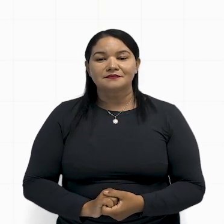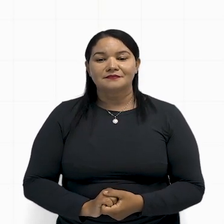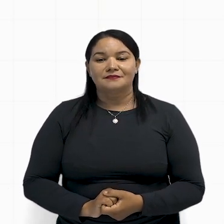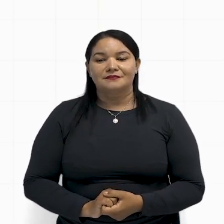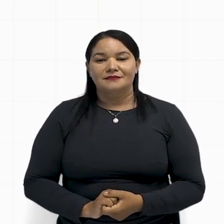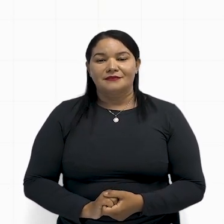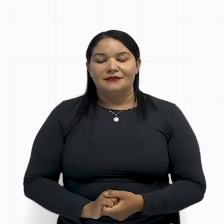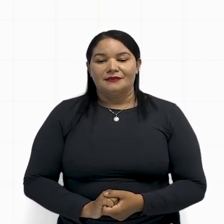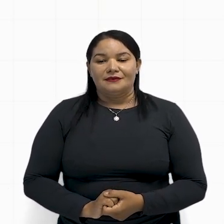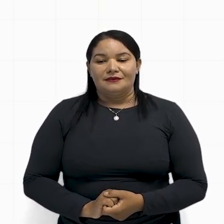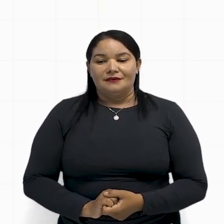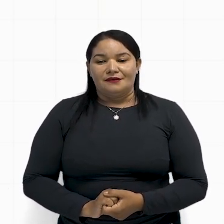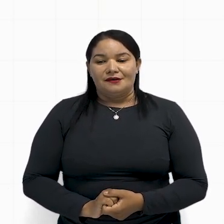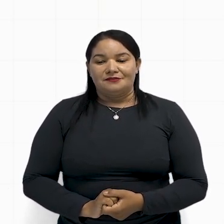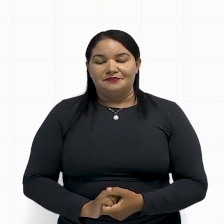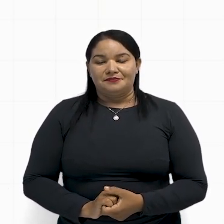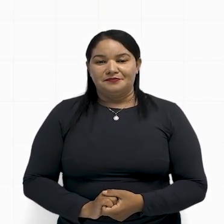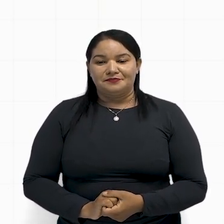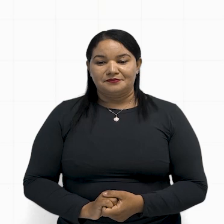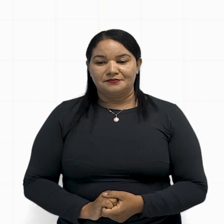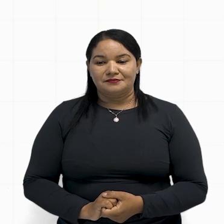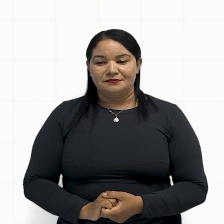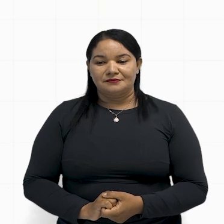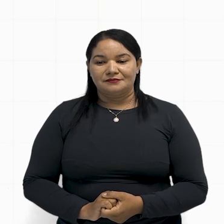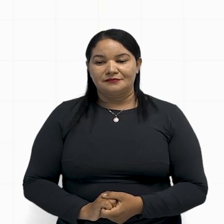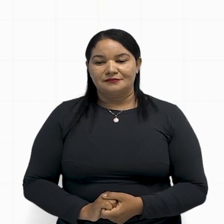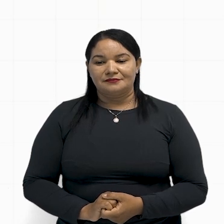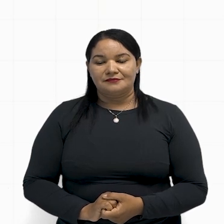problema, porque ele diz o seguinte, ó,